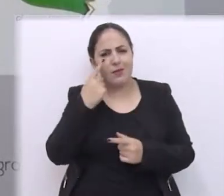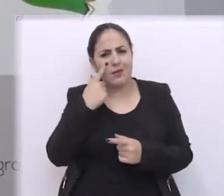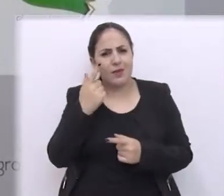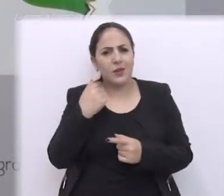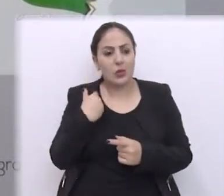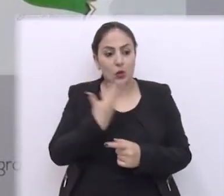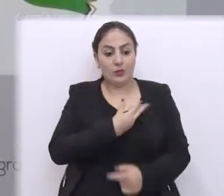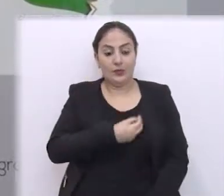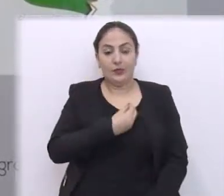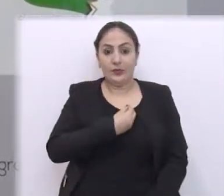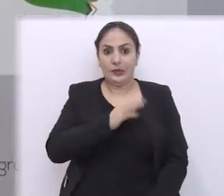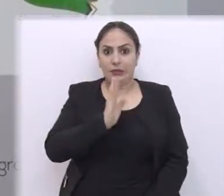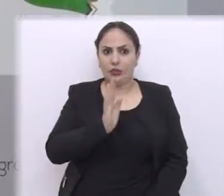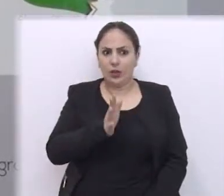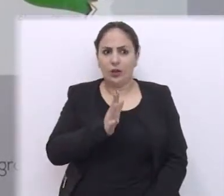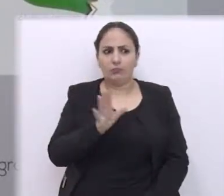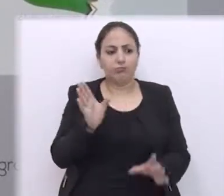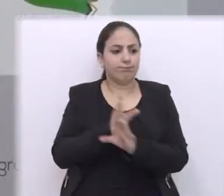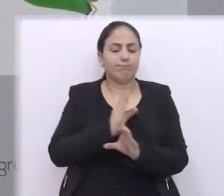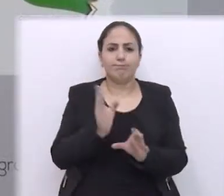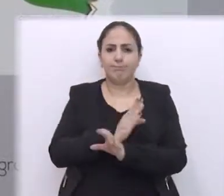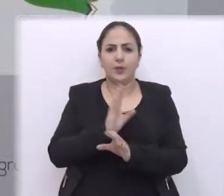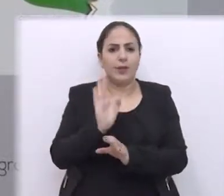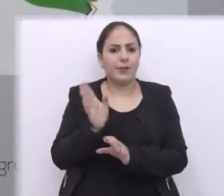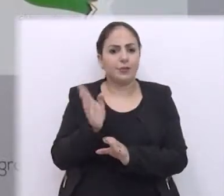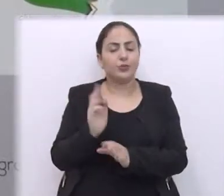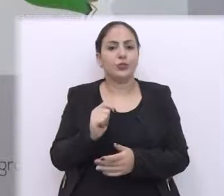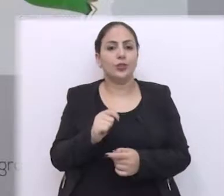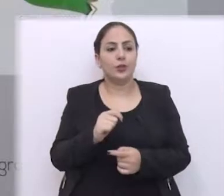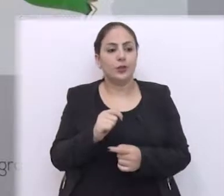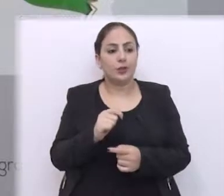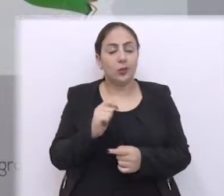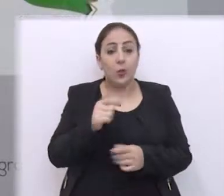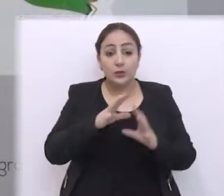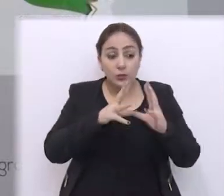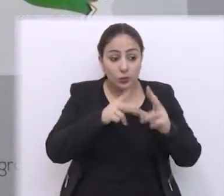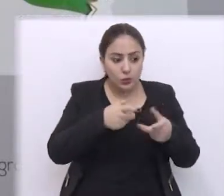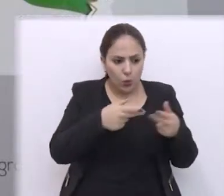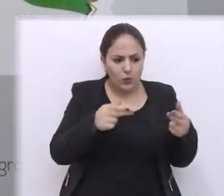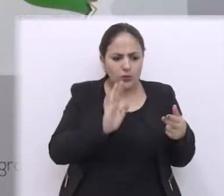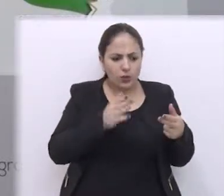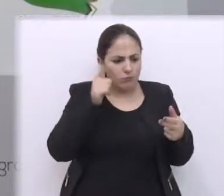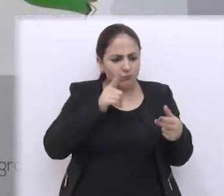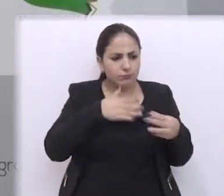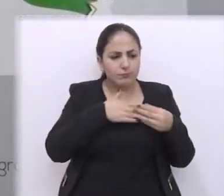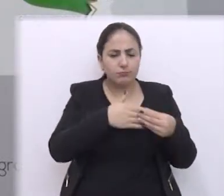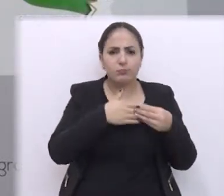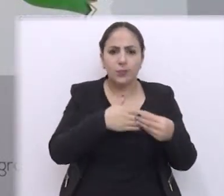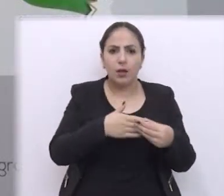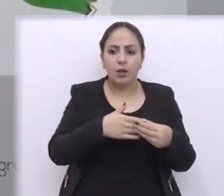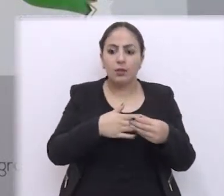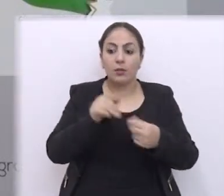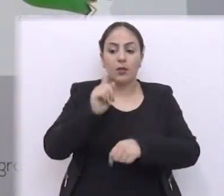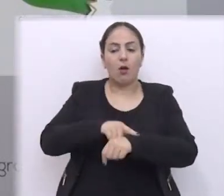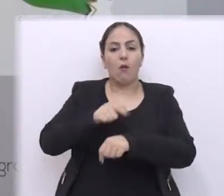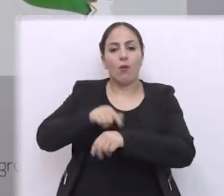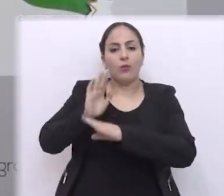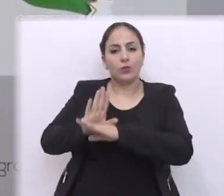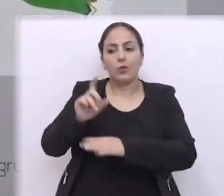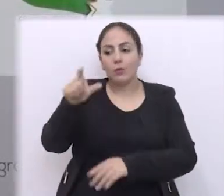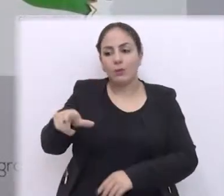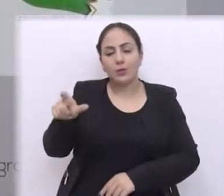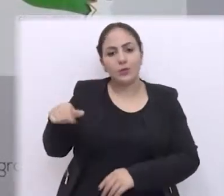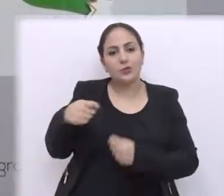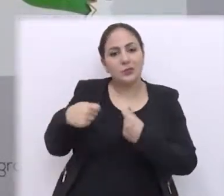a gente viu que a nossa vida já estava bem completa, sabe? A gente já tinha grande parte das nossas coisas encaminhadas e estava na hora de